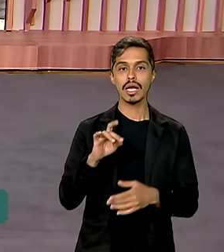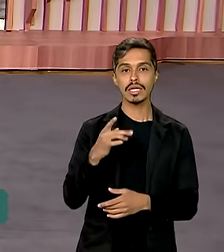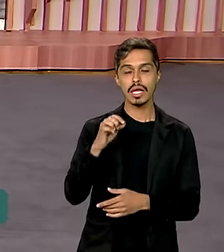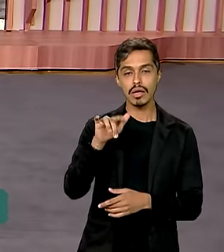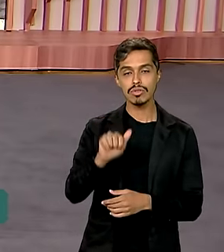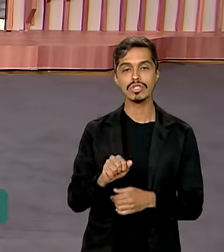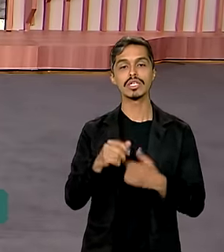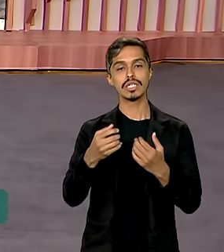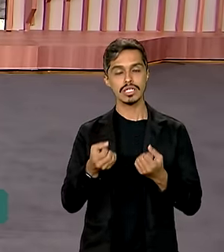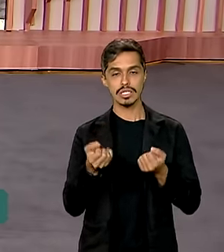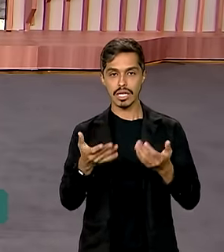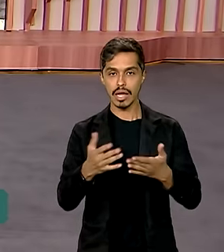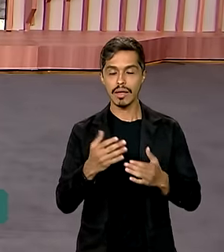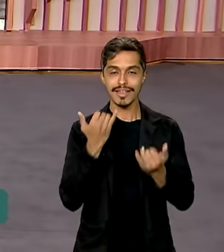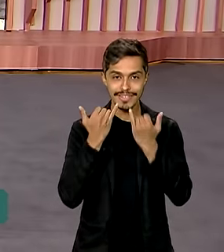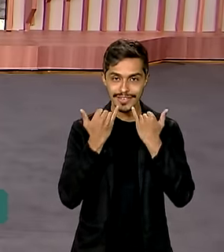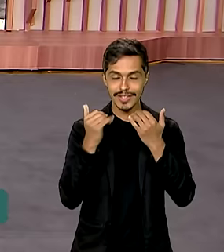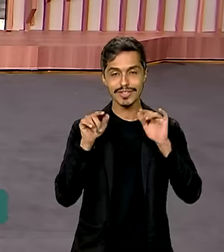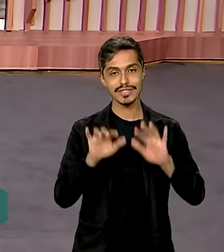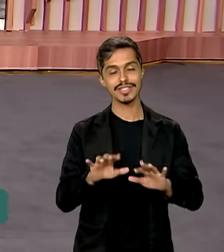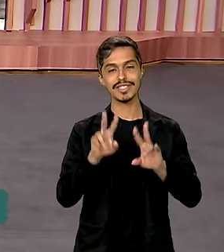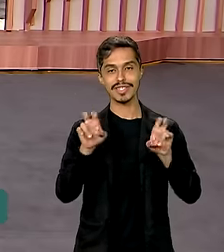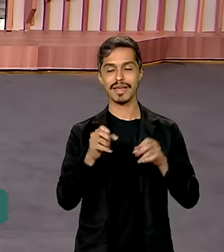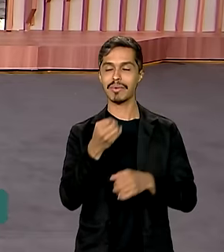do Rio de Janeiro. Bom dia, Cláudia.